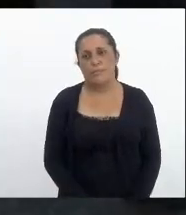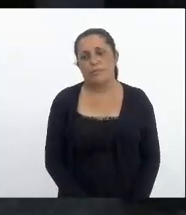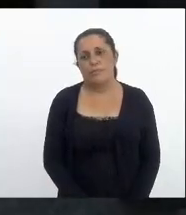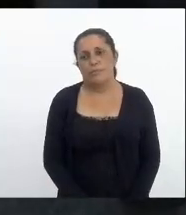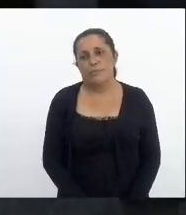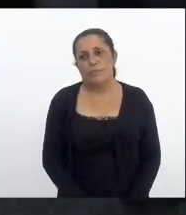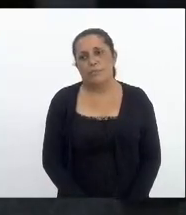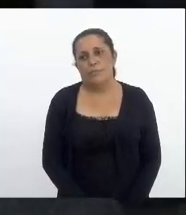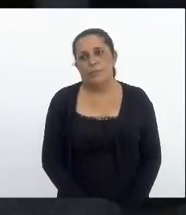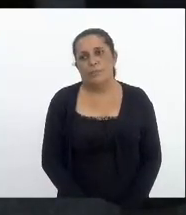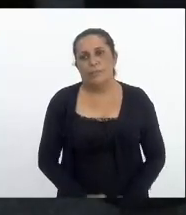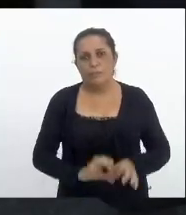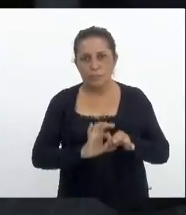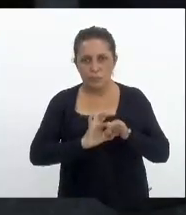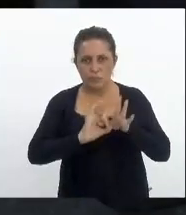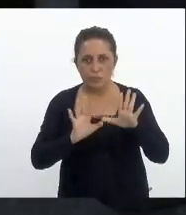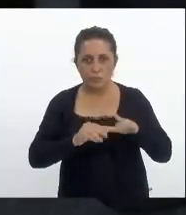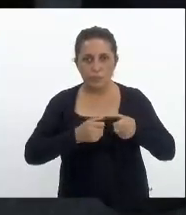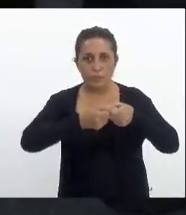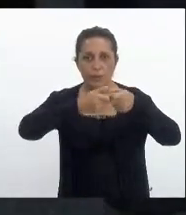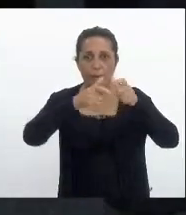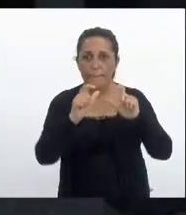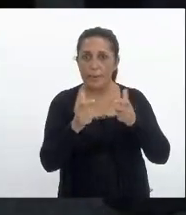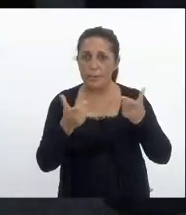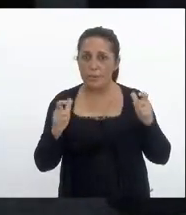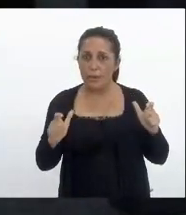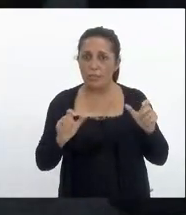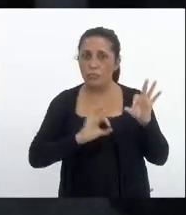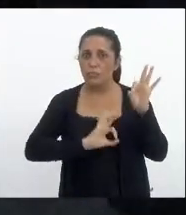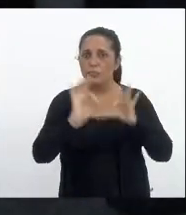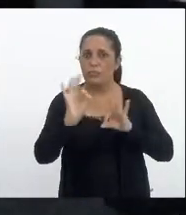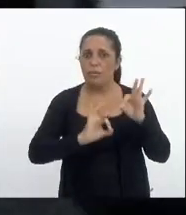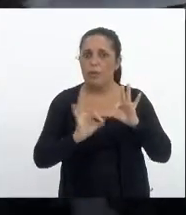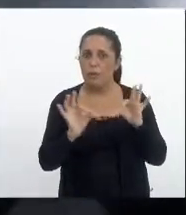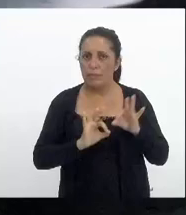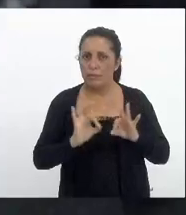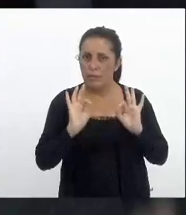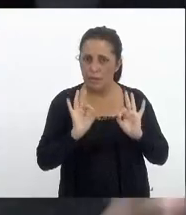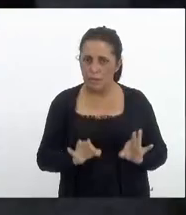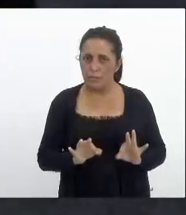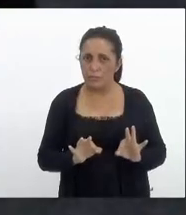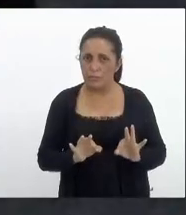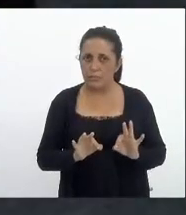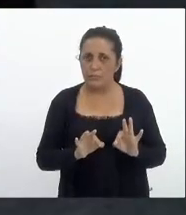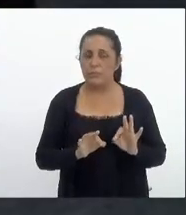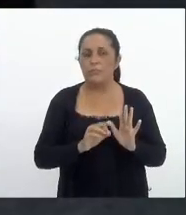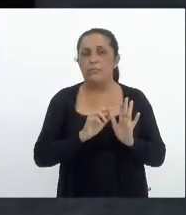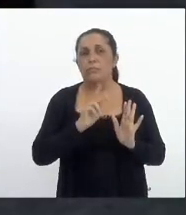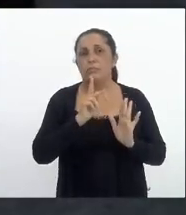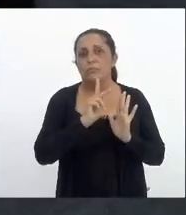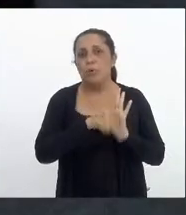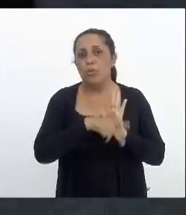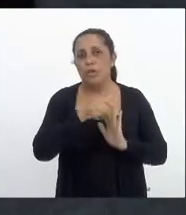Dispõe sobre ampliação dos planos projeto 1366